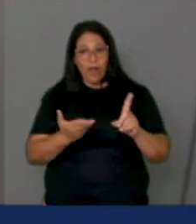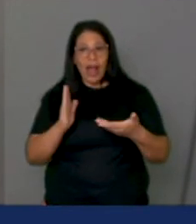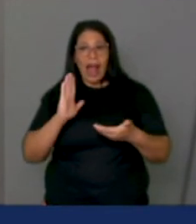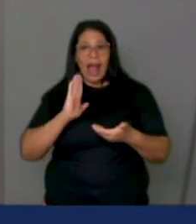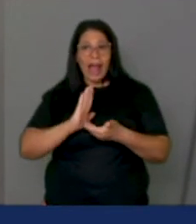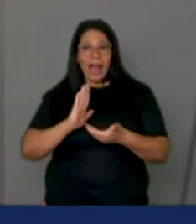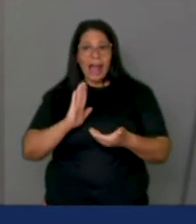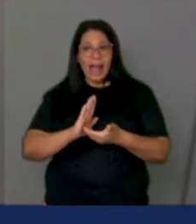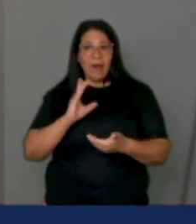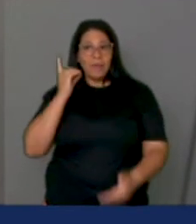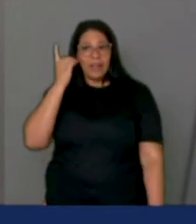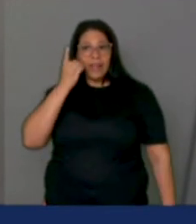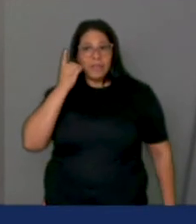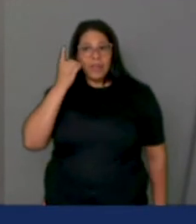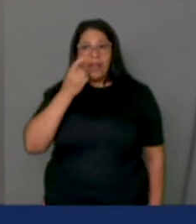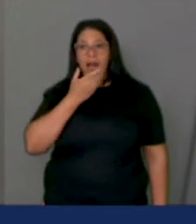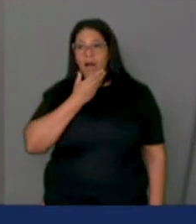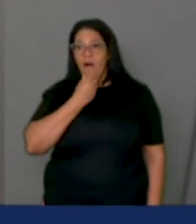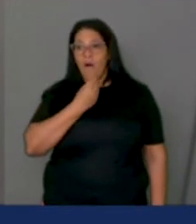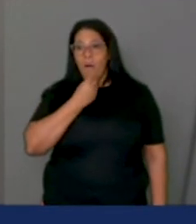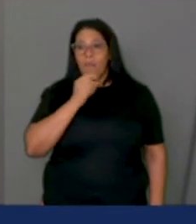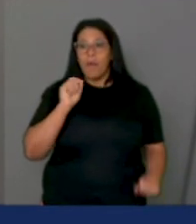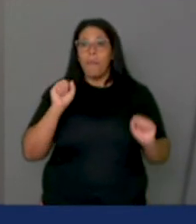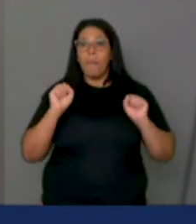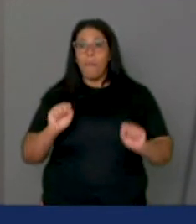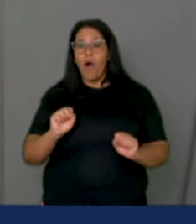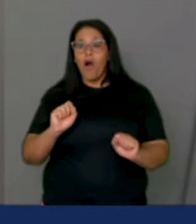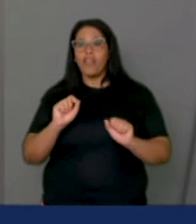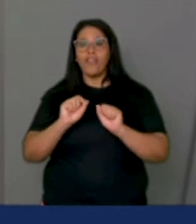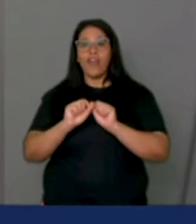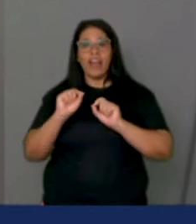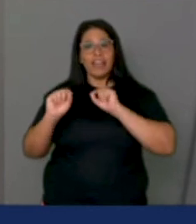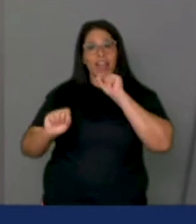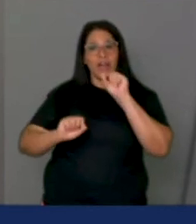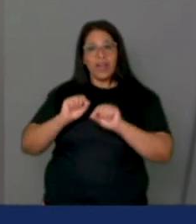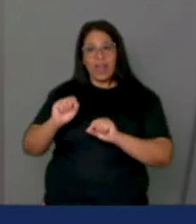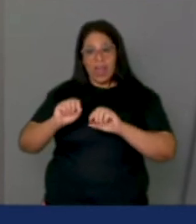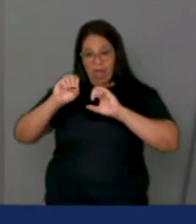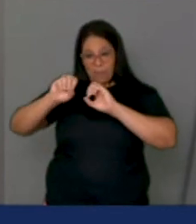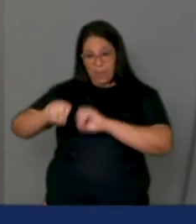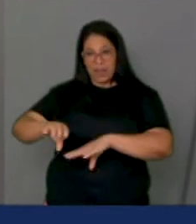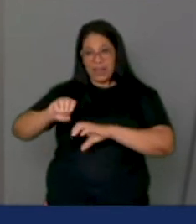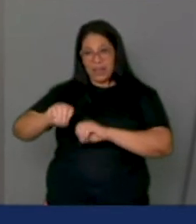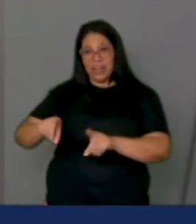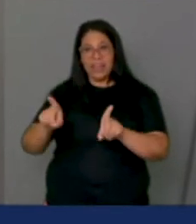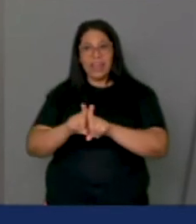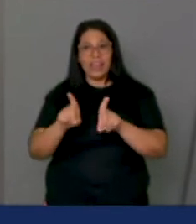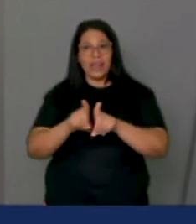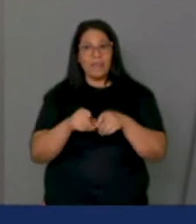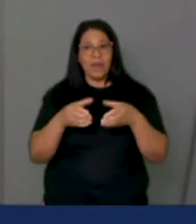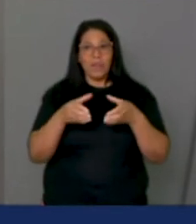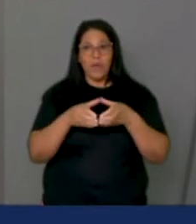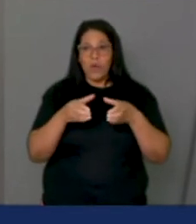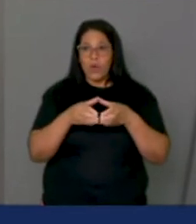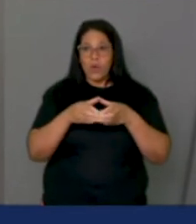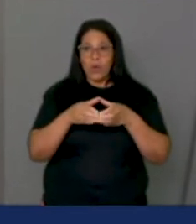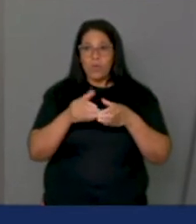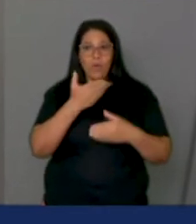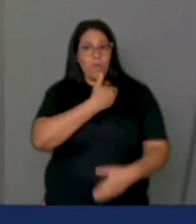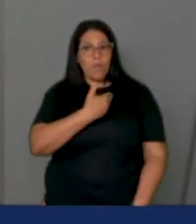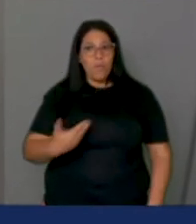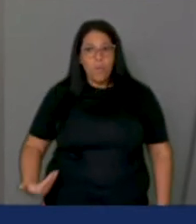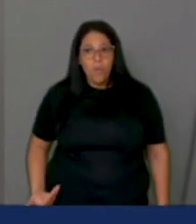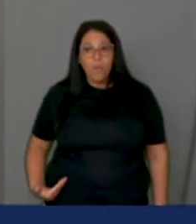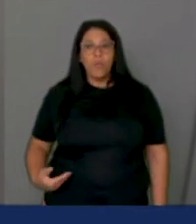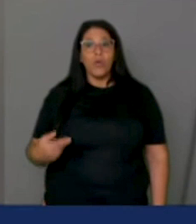Deputados e Deputadas pode fazer, tanto a educação quanto ao conjunto do Serviço Público Brasileiro,